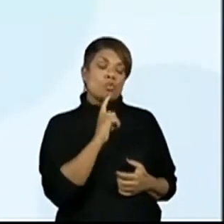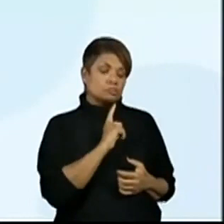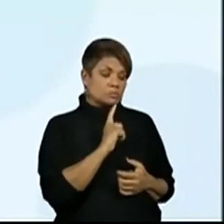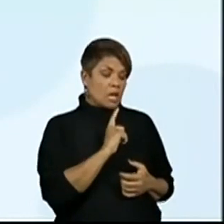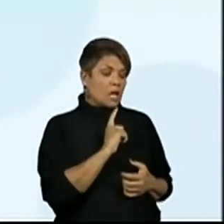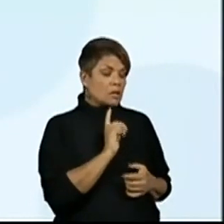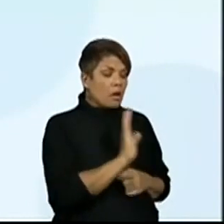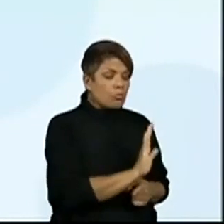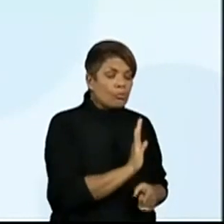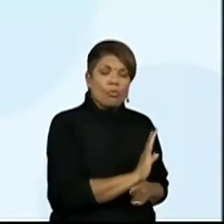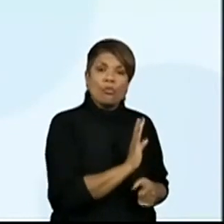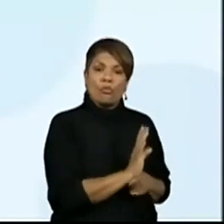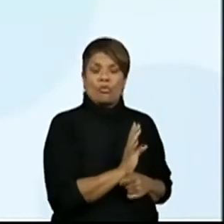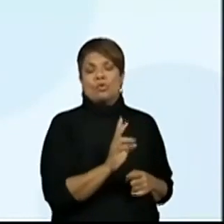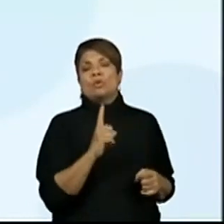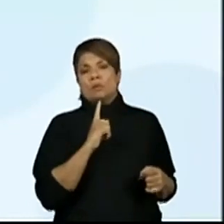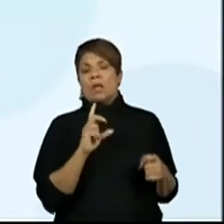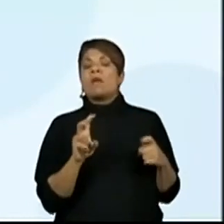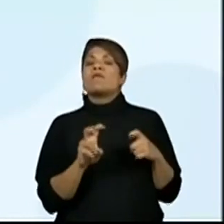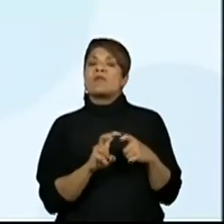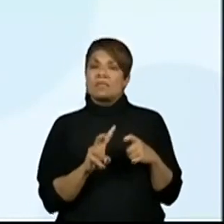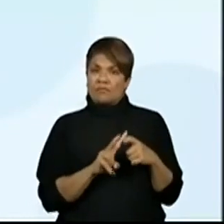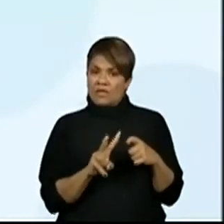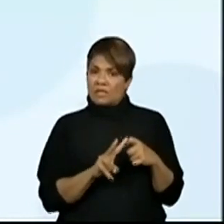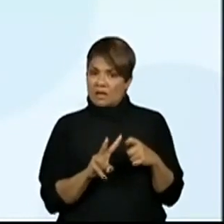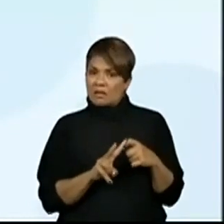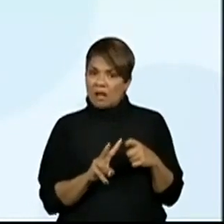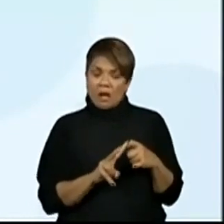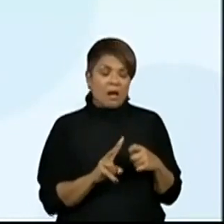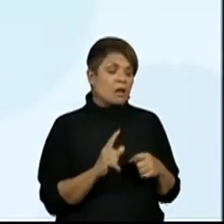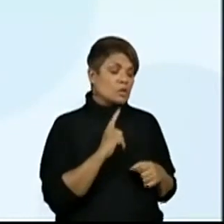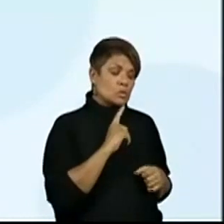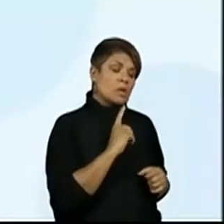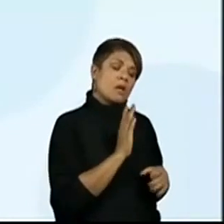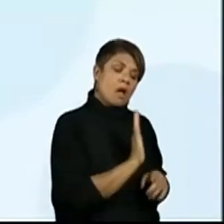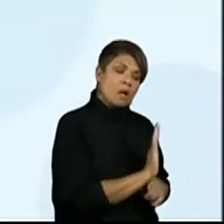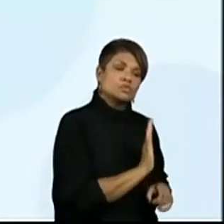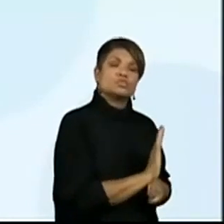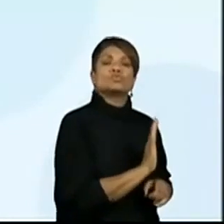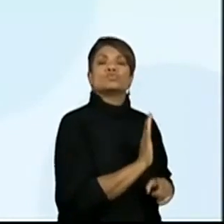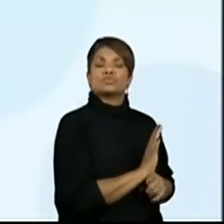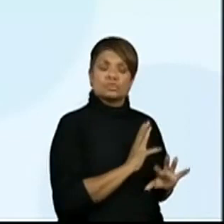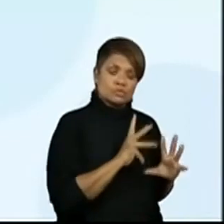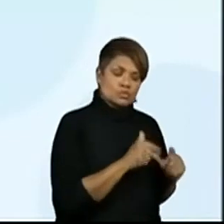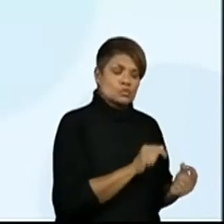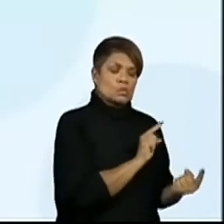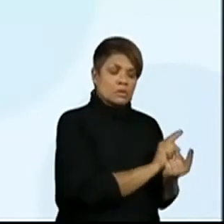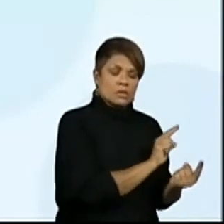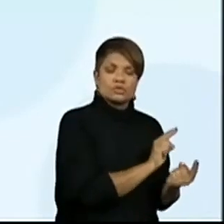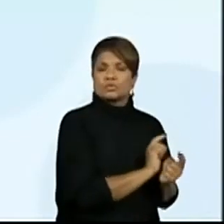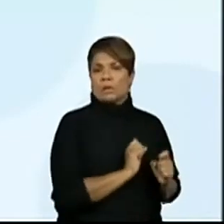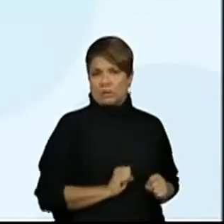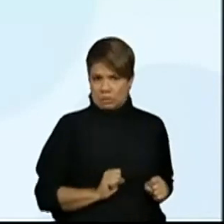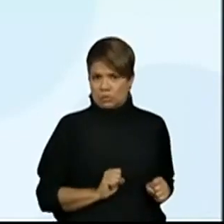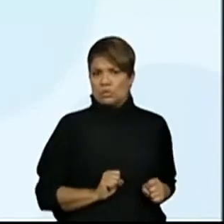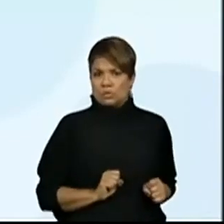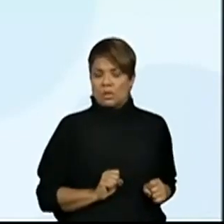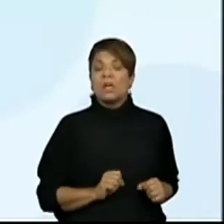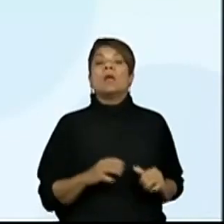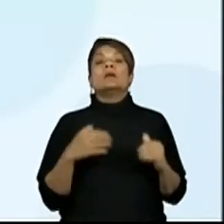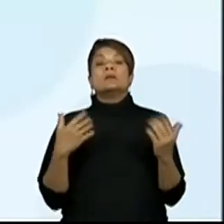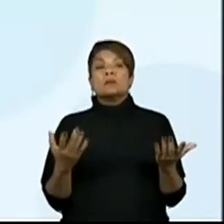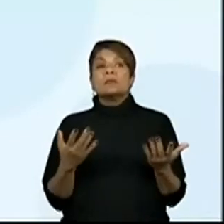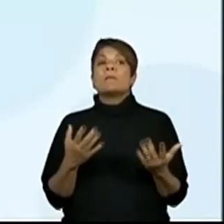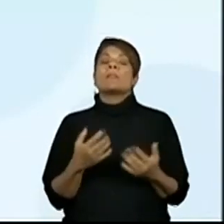alguns veterinários, que prontamente auxiliaram no seu atendimento. Em